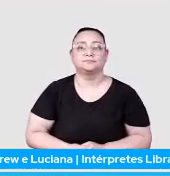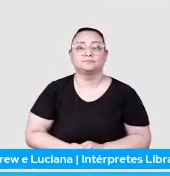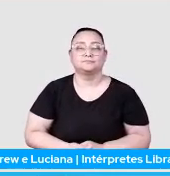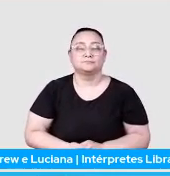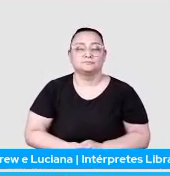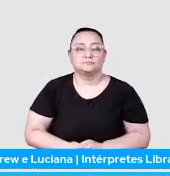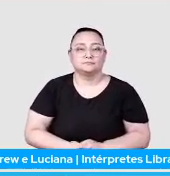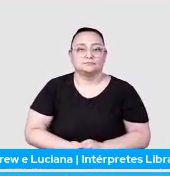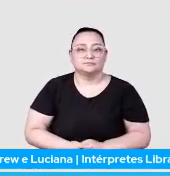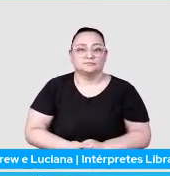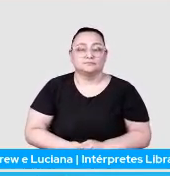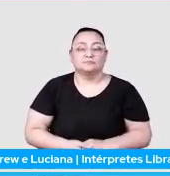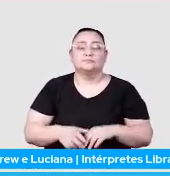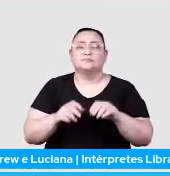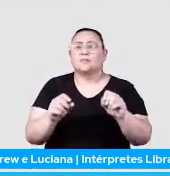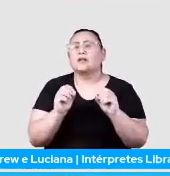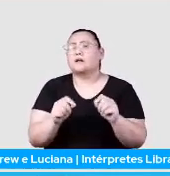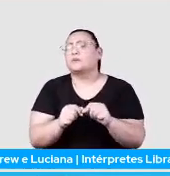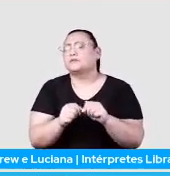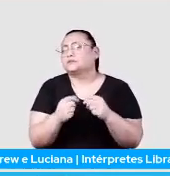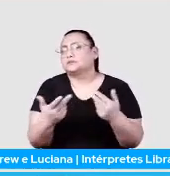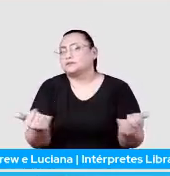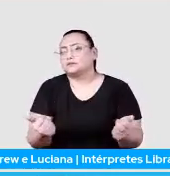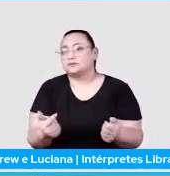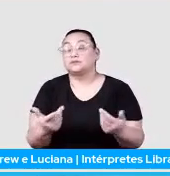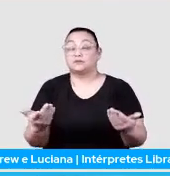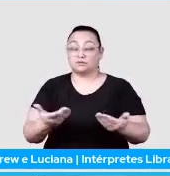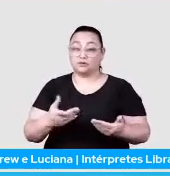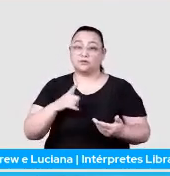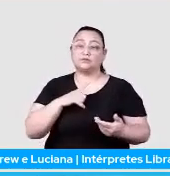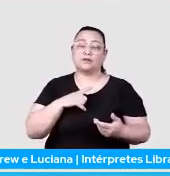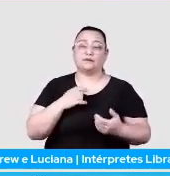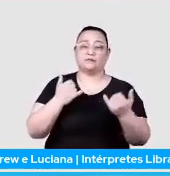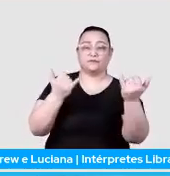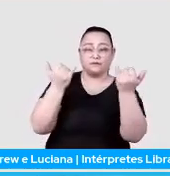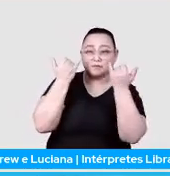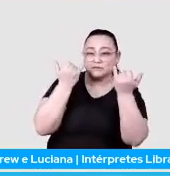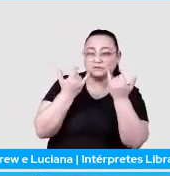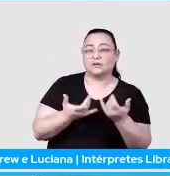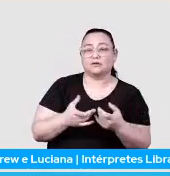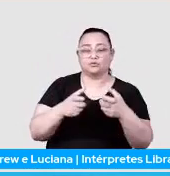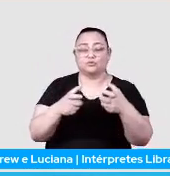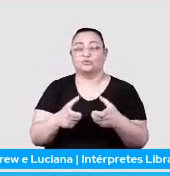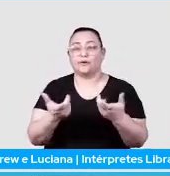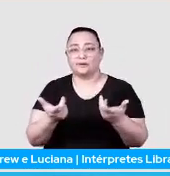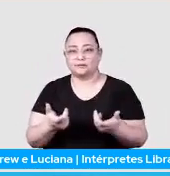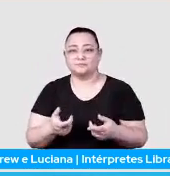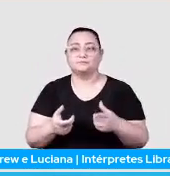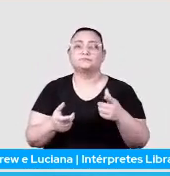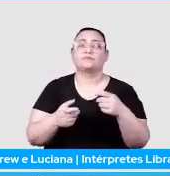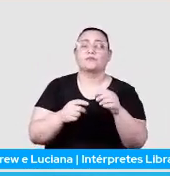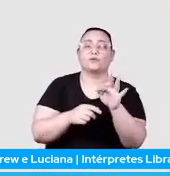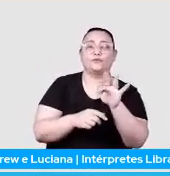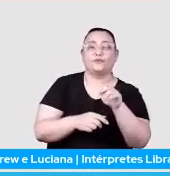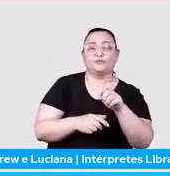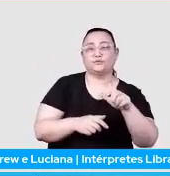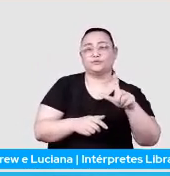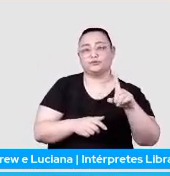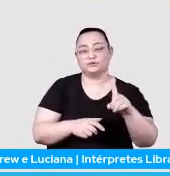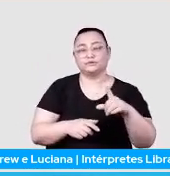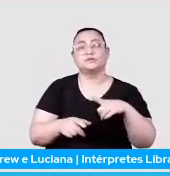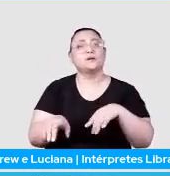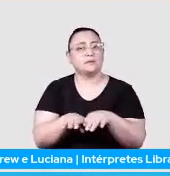E o que dá para fazer com isso? Muita coisa. Agora, eu tendo a informação do meu coverage por field, eu posso criar